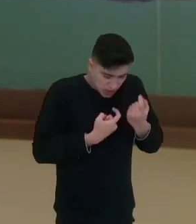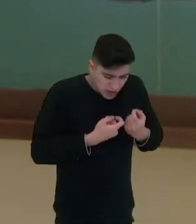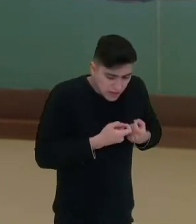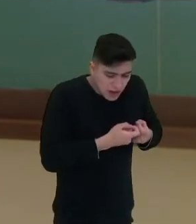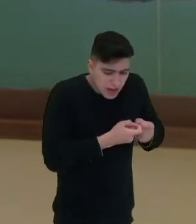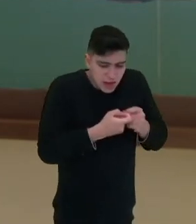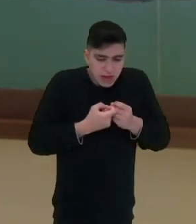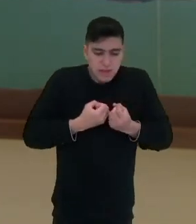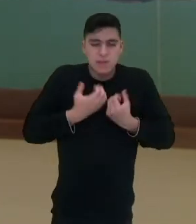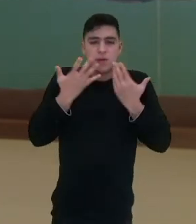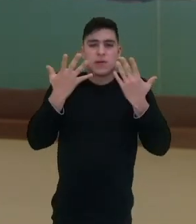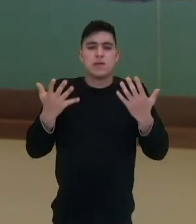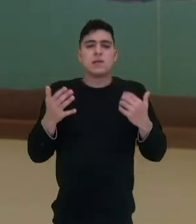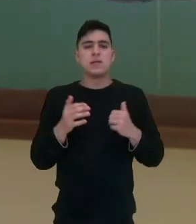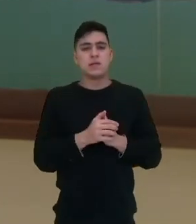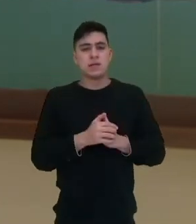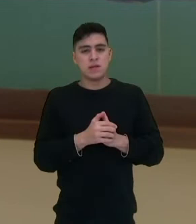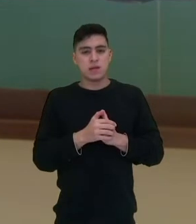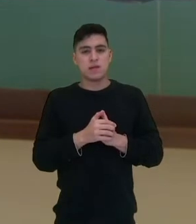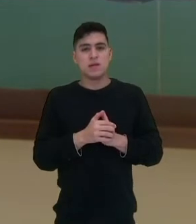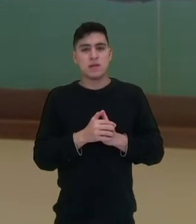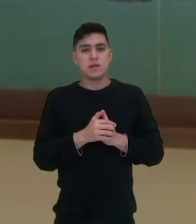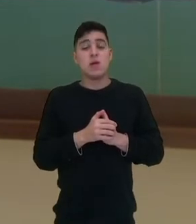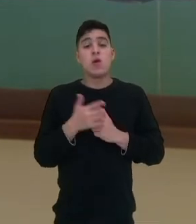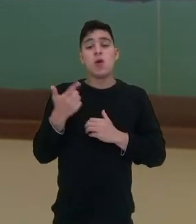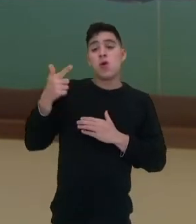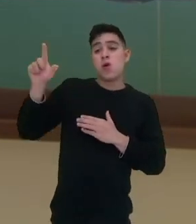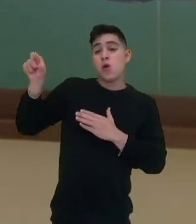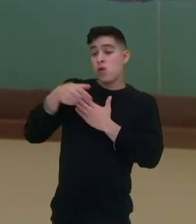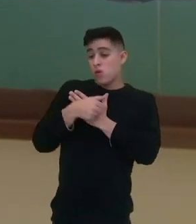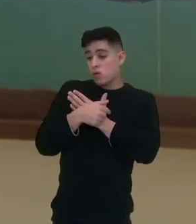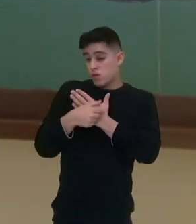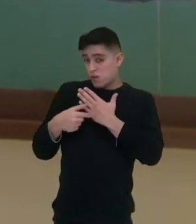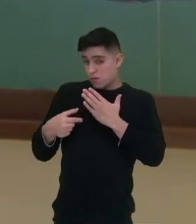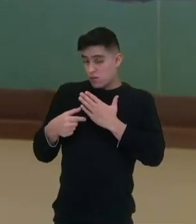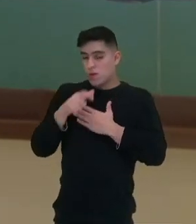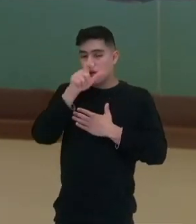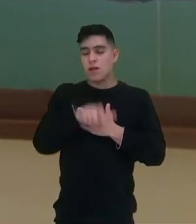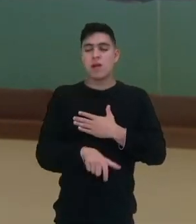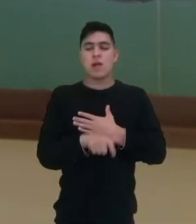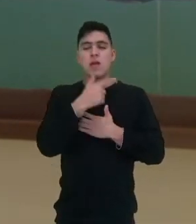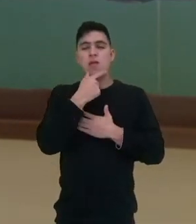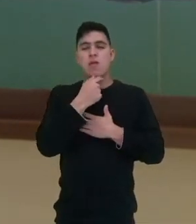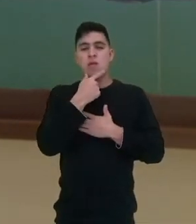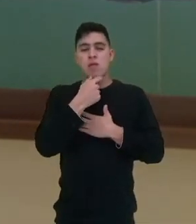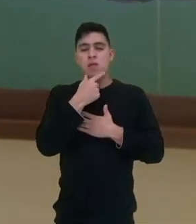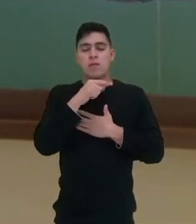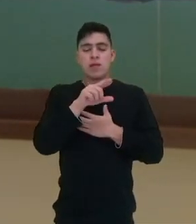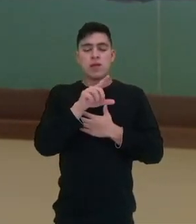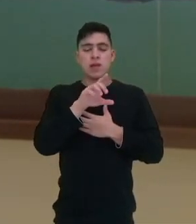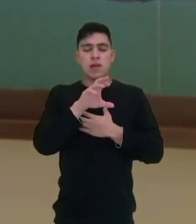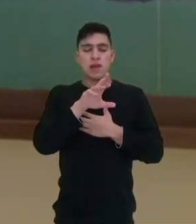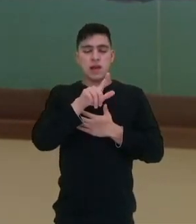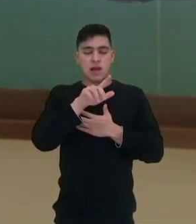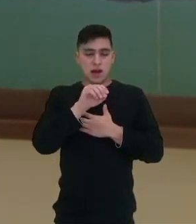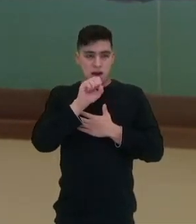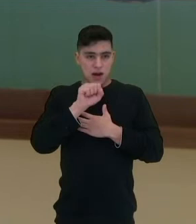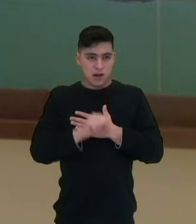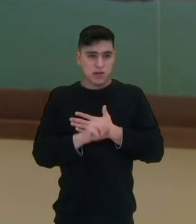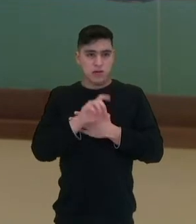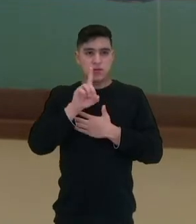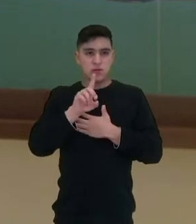compor. Outro autor é o Carlos Drummond de Andrade e eu te apresento um poema que